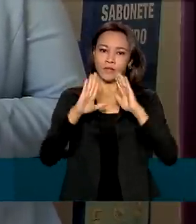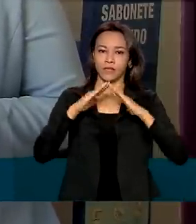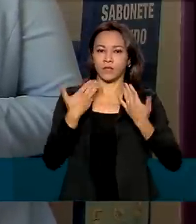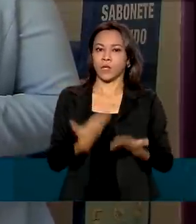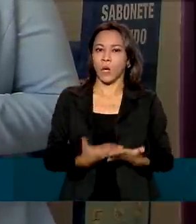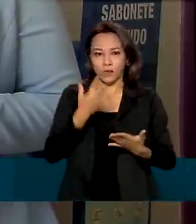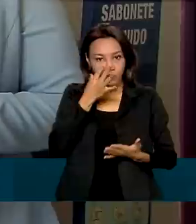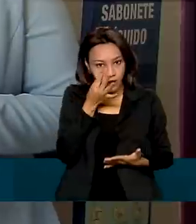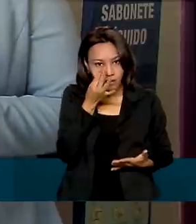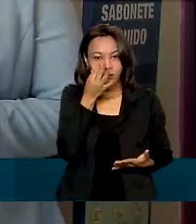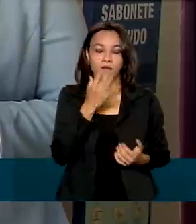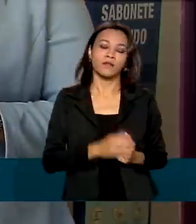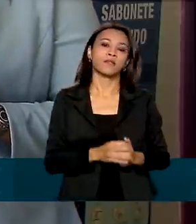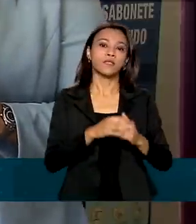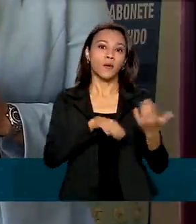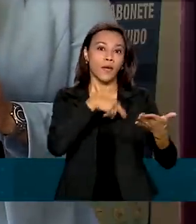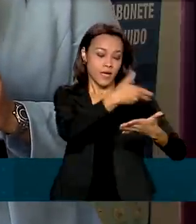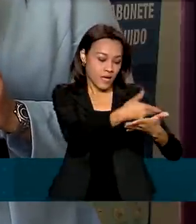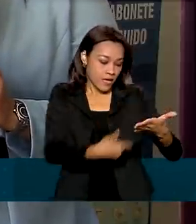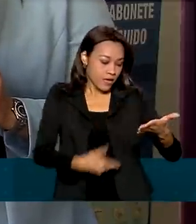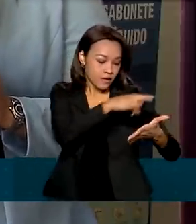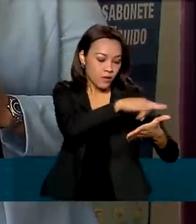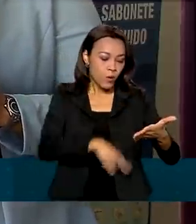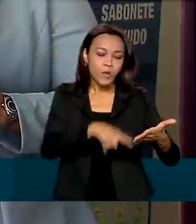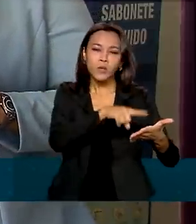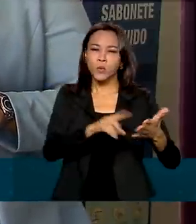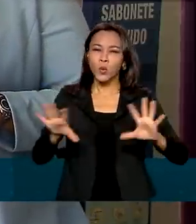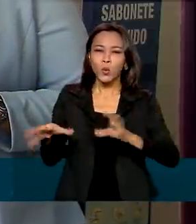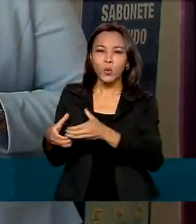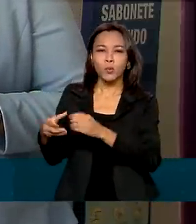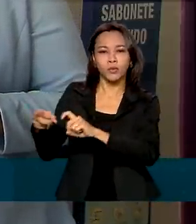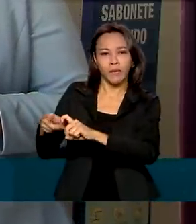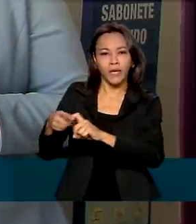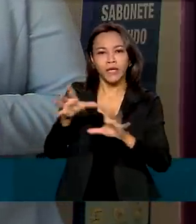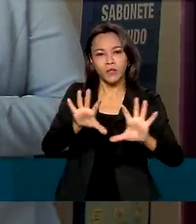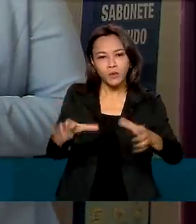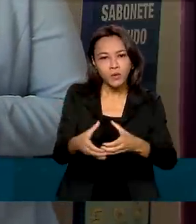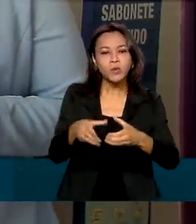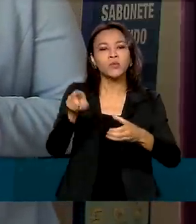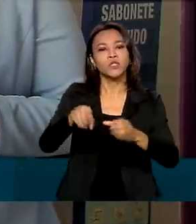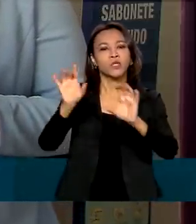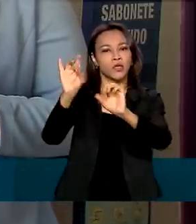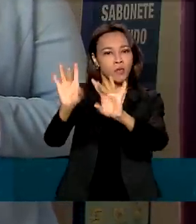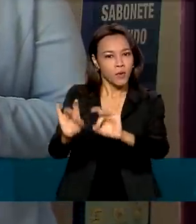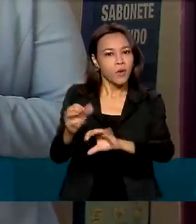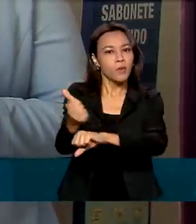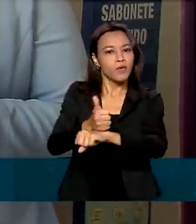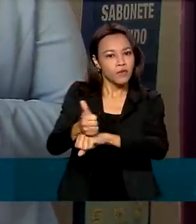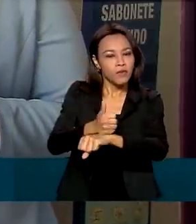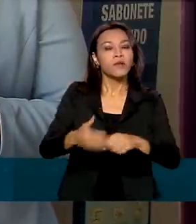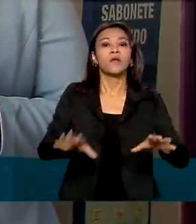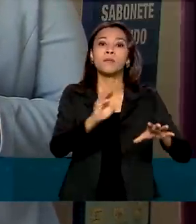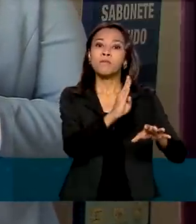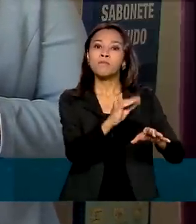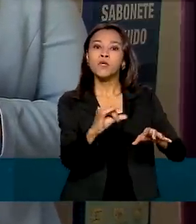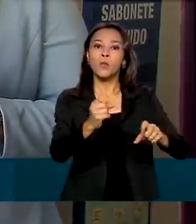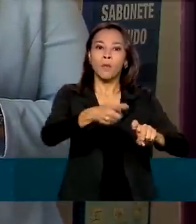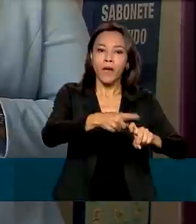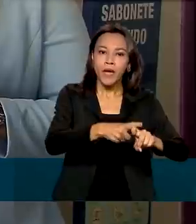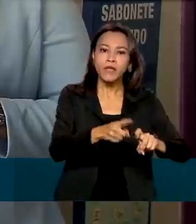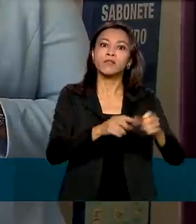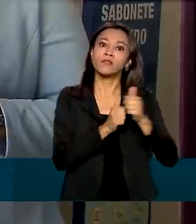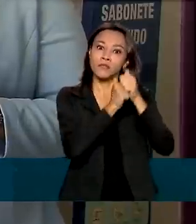aulas presenciais. O documento foi elaborado por um grupo de médicos, sanitaristas, biomédicos, seguindo as orientações da